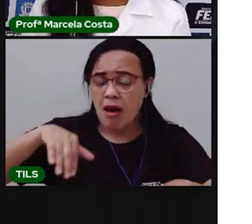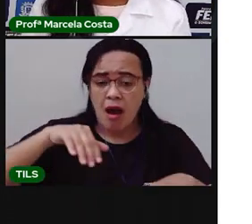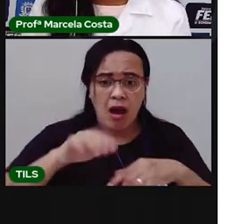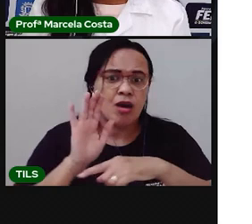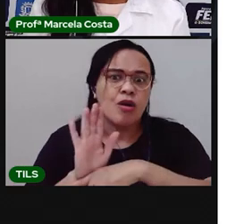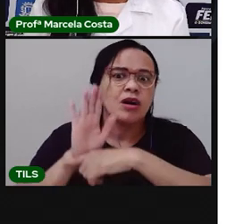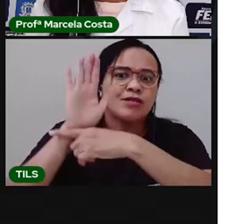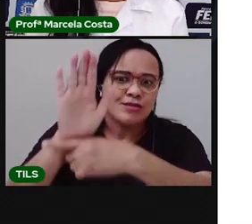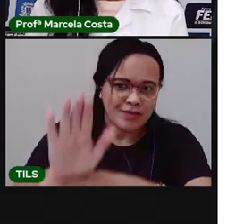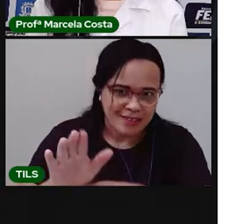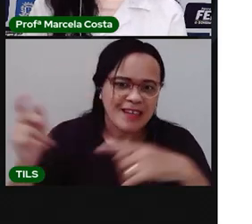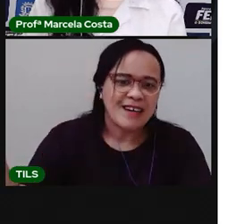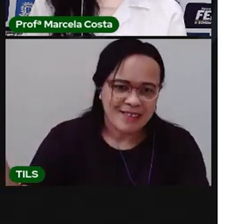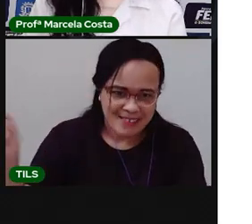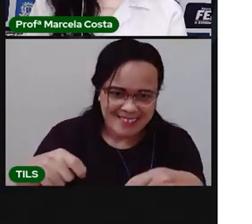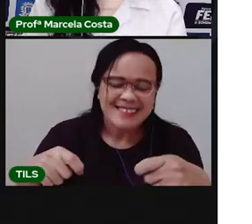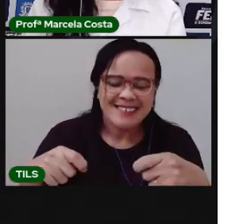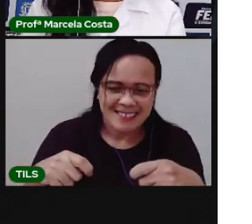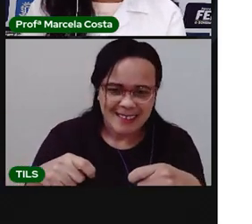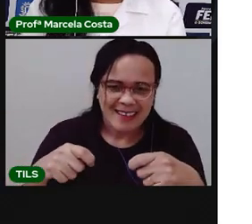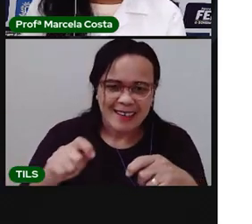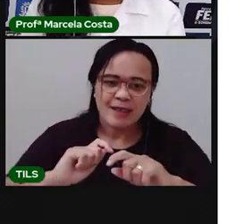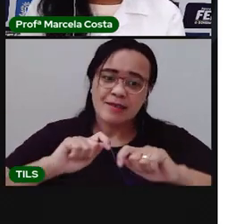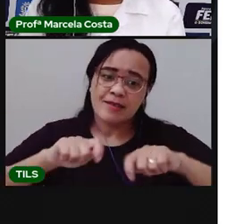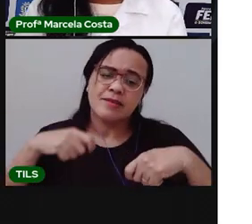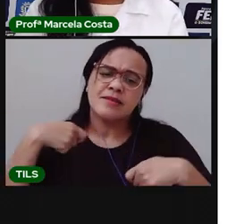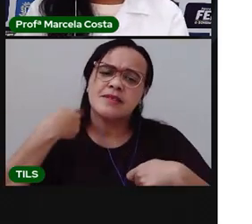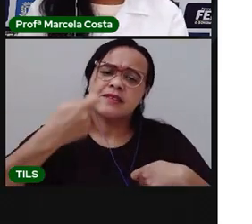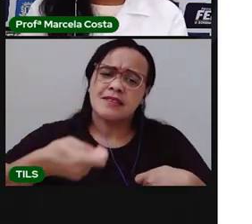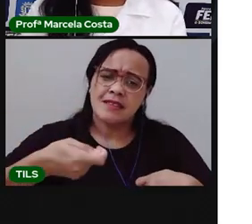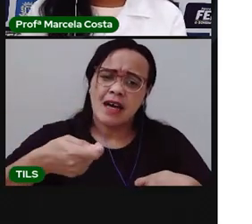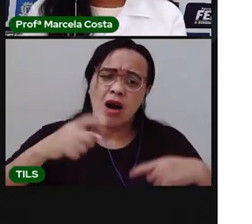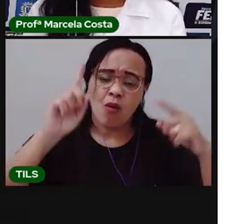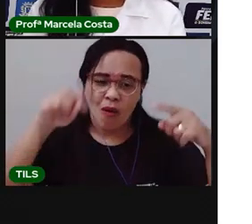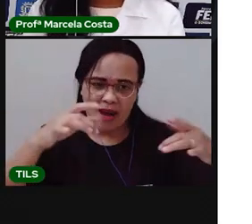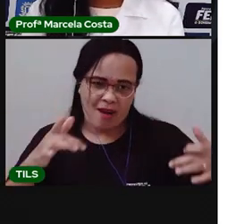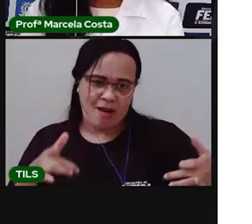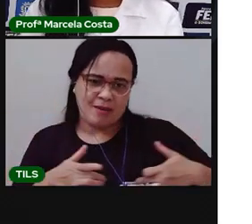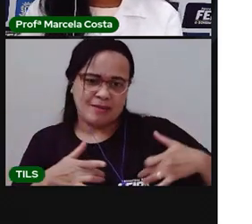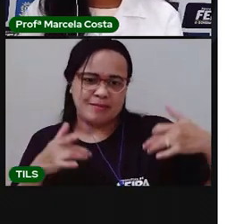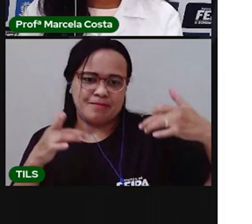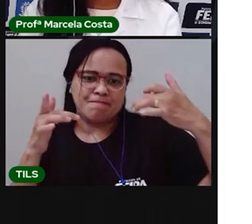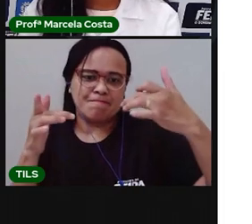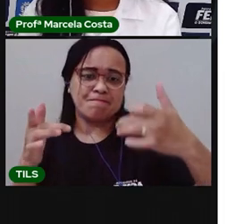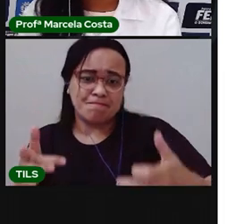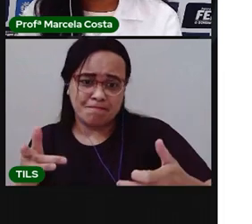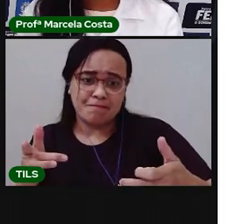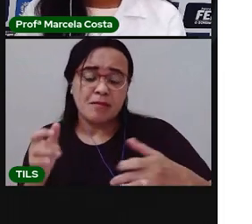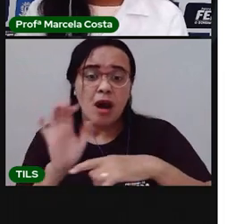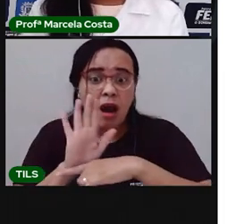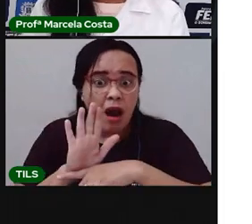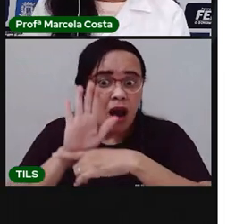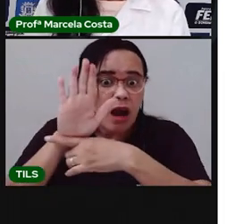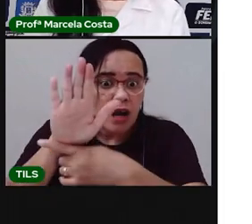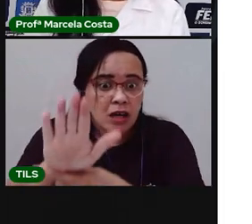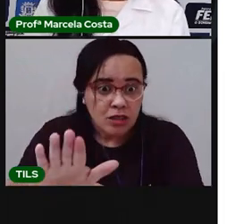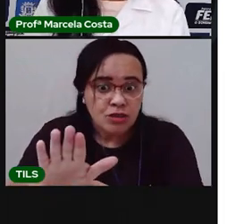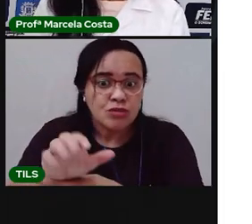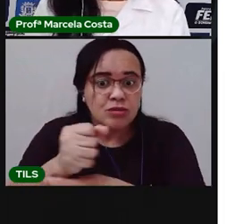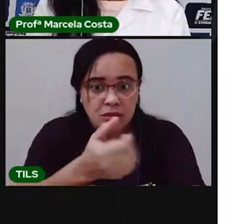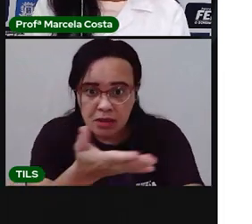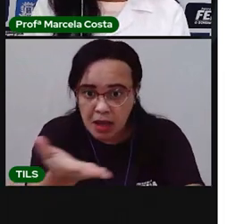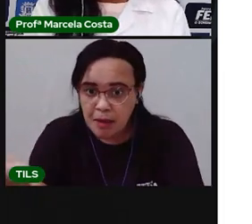ajudava. Então a solidariedade também está falando disso. E aquela pessoa que se coloca à disposição para ajudar as outras